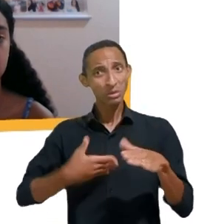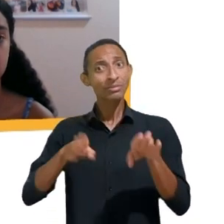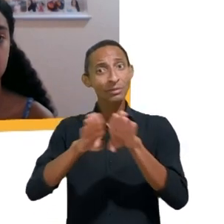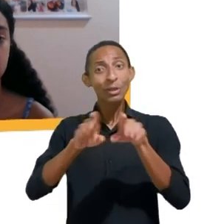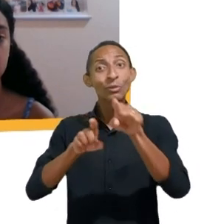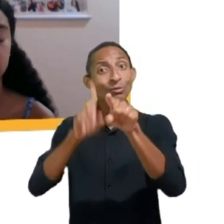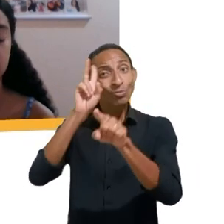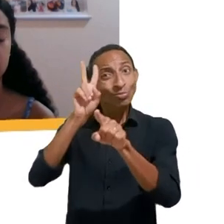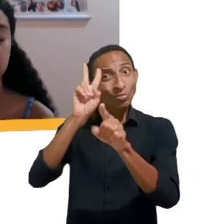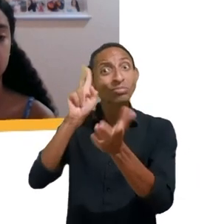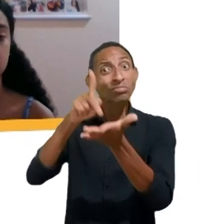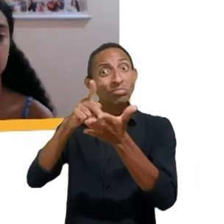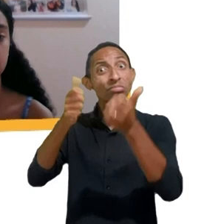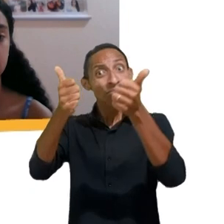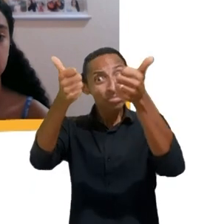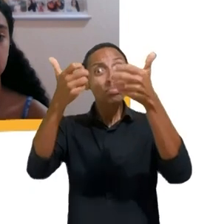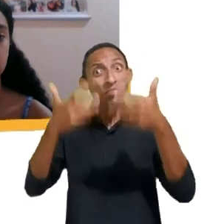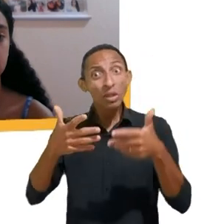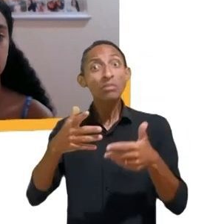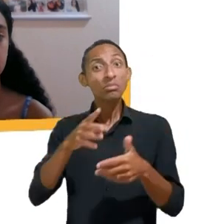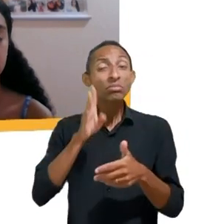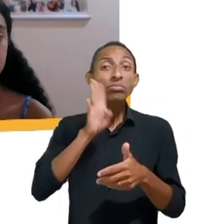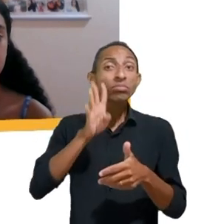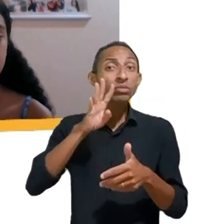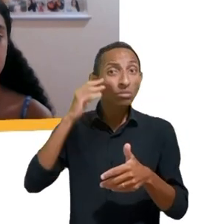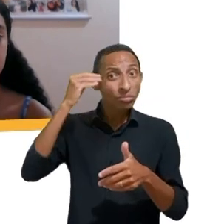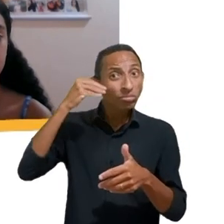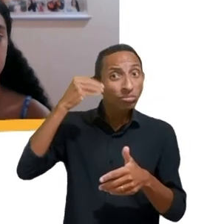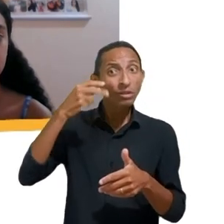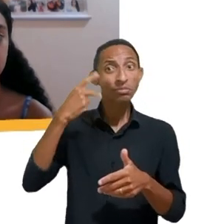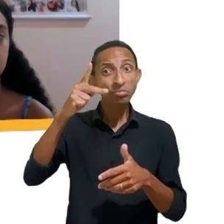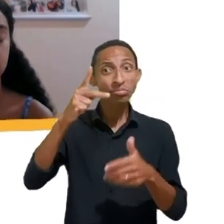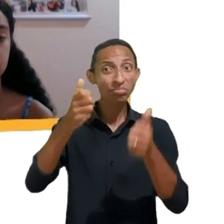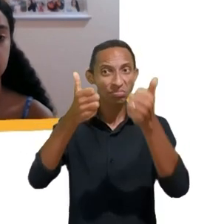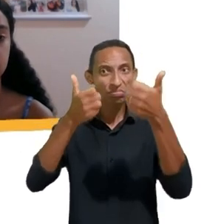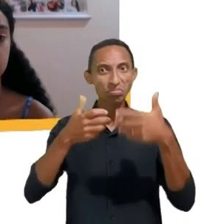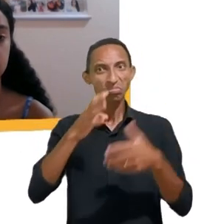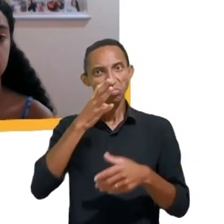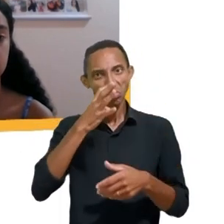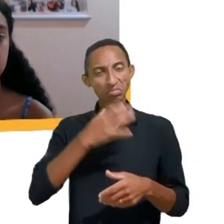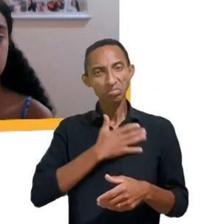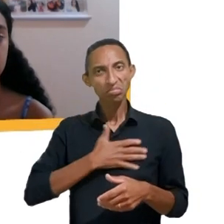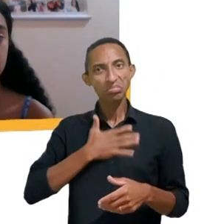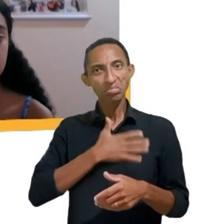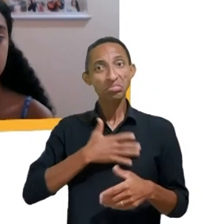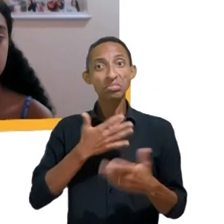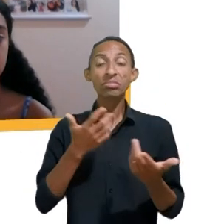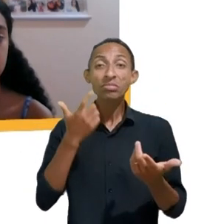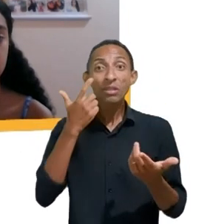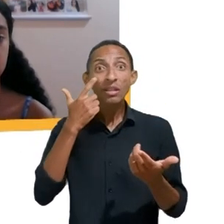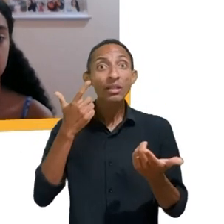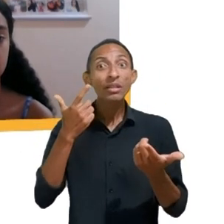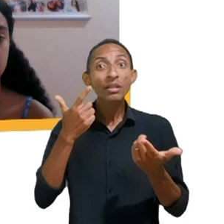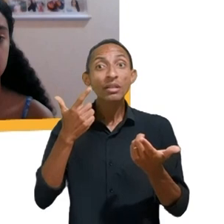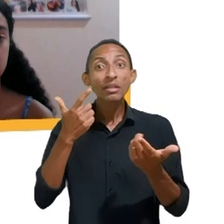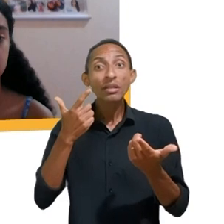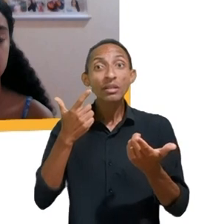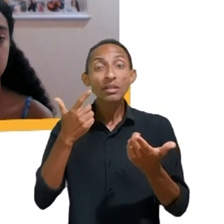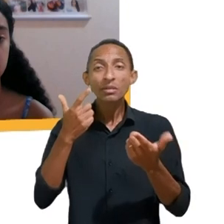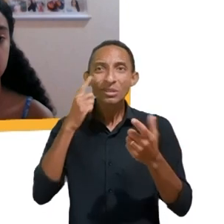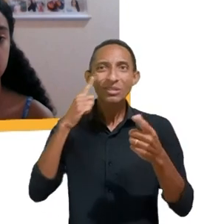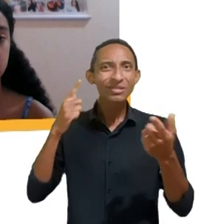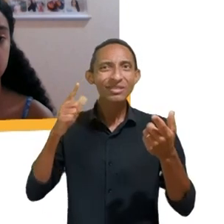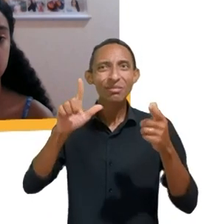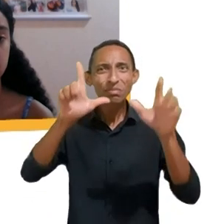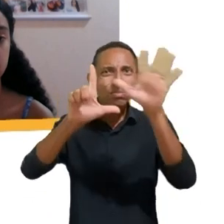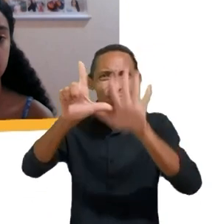inclusive, um outro aspecto desse problema que a gente tem, que passa pela falta de transparência das próprias plataformas em relação a isso, né? Por que